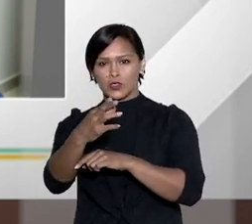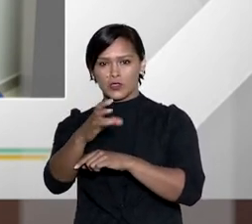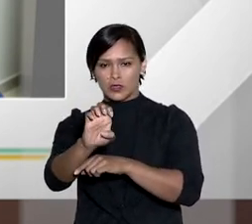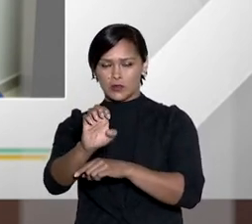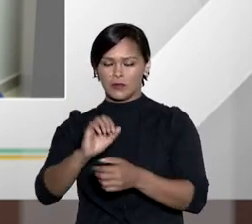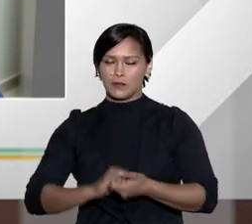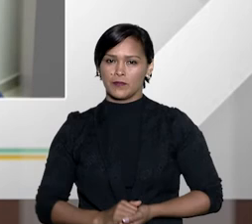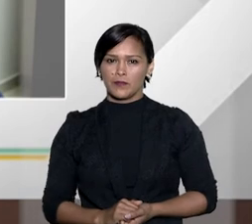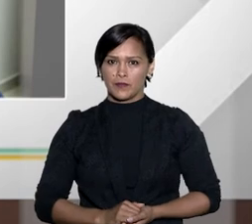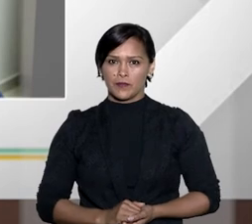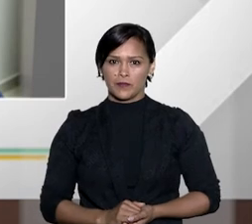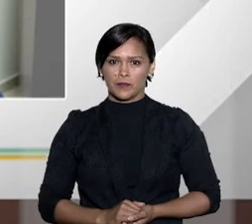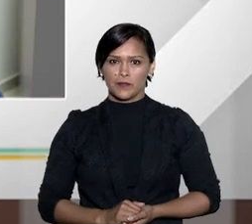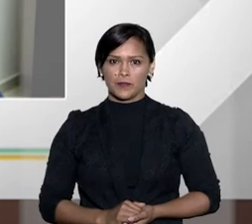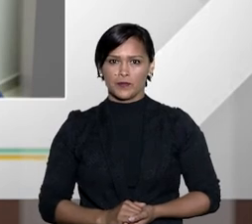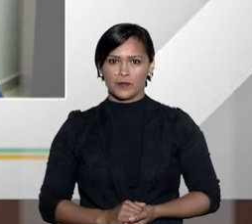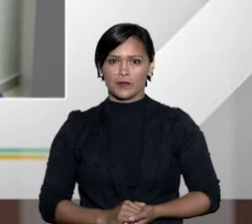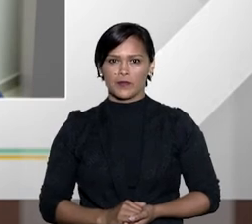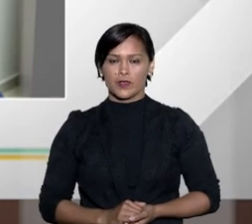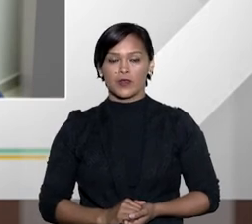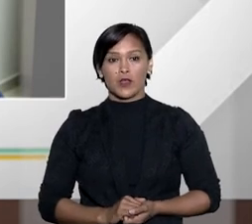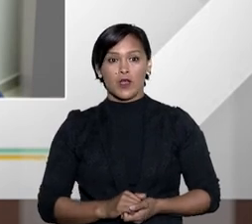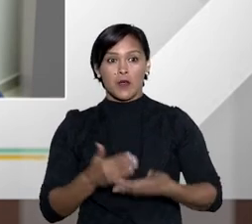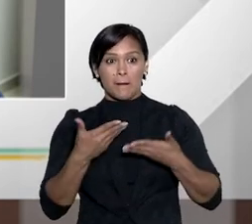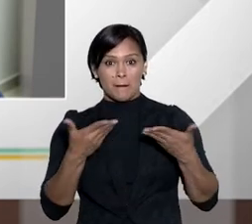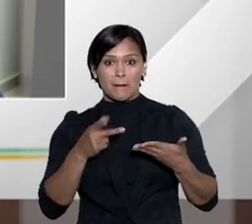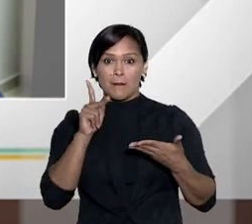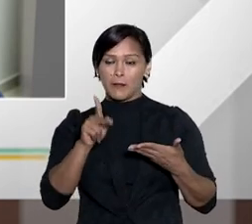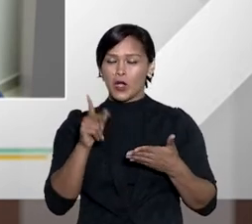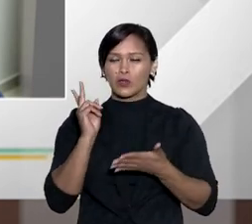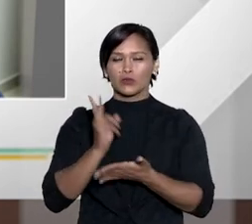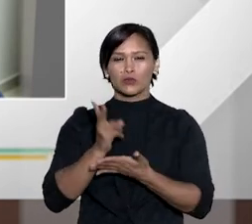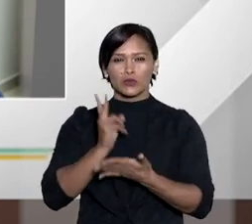gostaria de ouvir primeiramente o doutor Alexandre Schini por favor